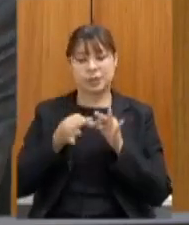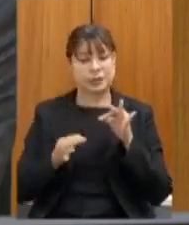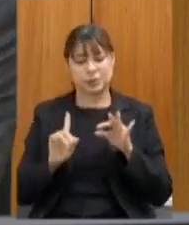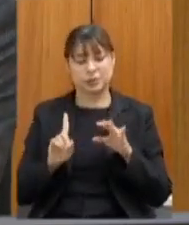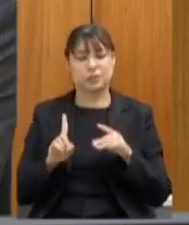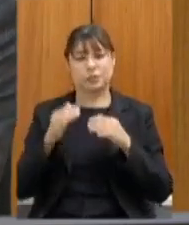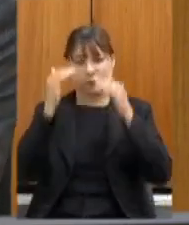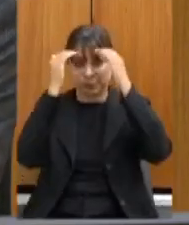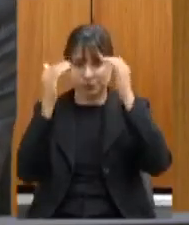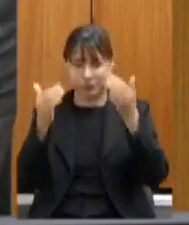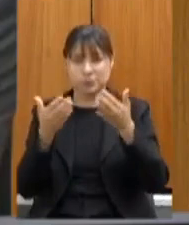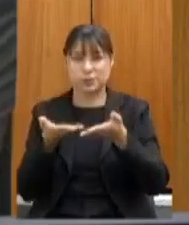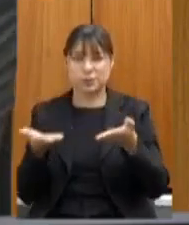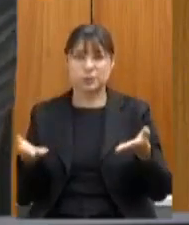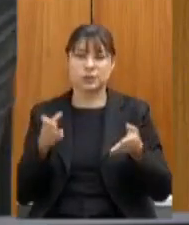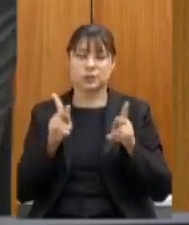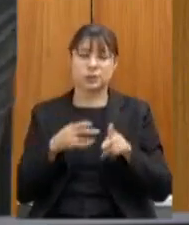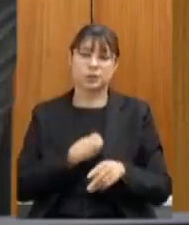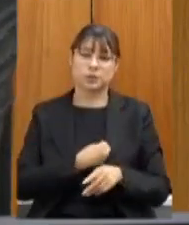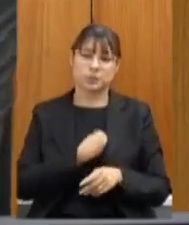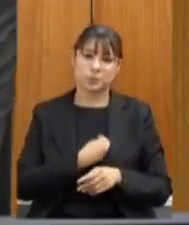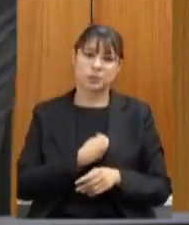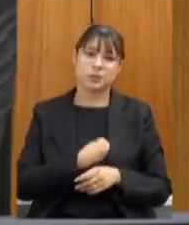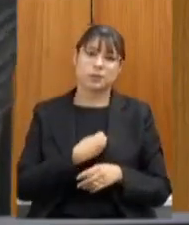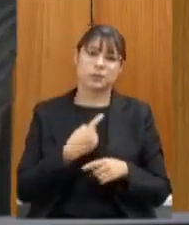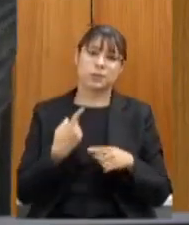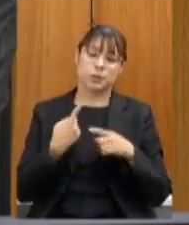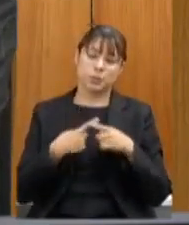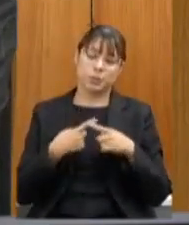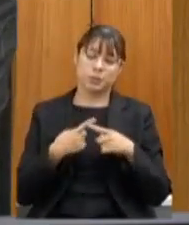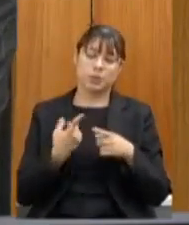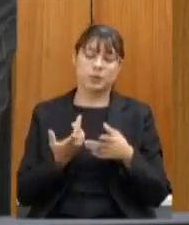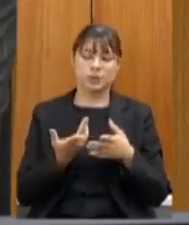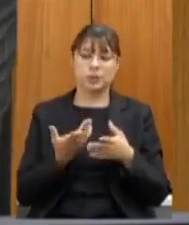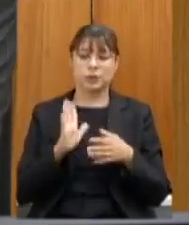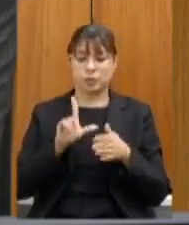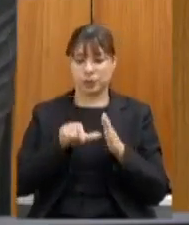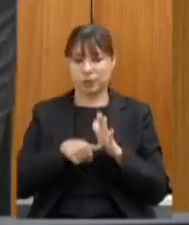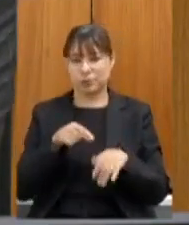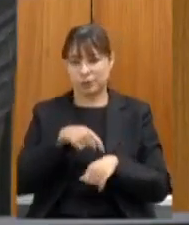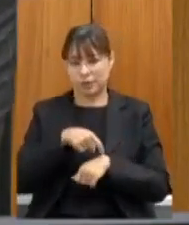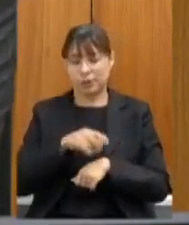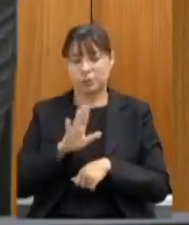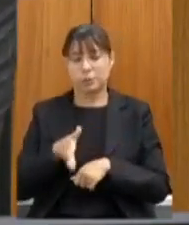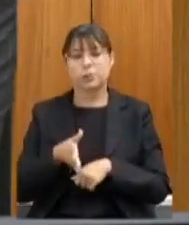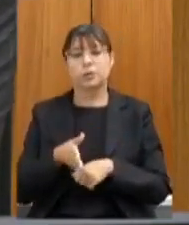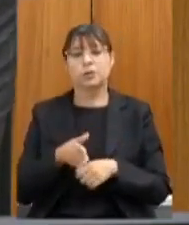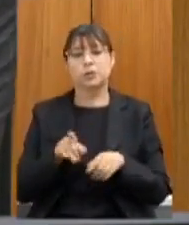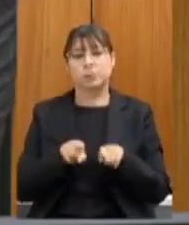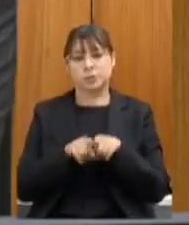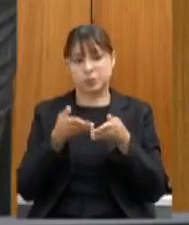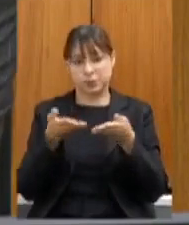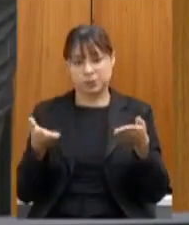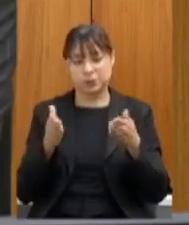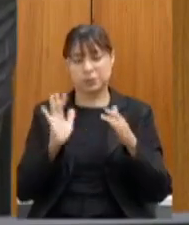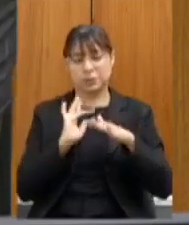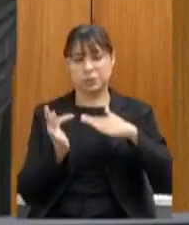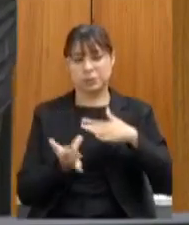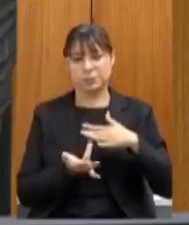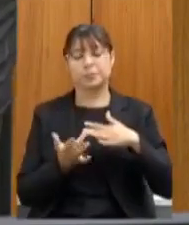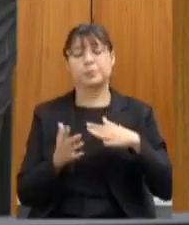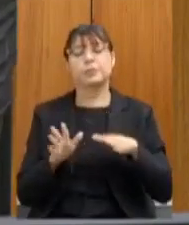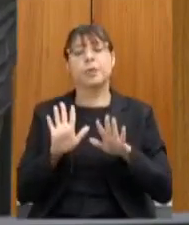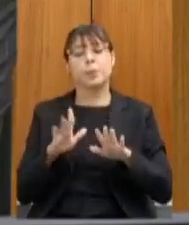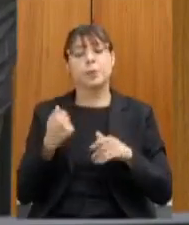em respeito aqui aos participantes ou aqueles que estão assistindo aqui na rede social mas só deixar registrado